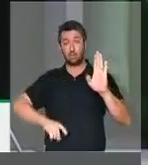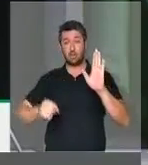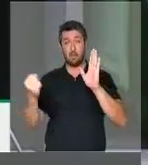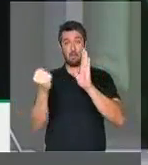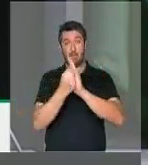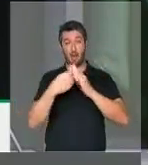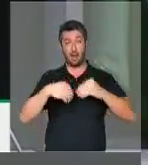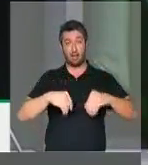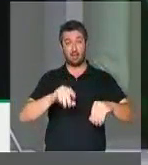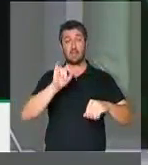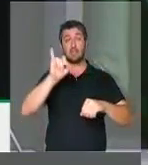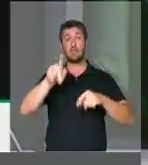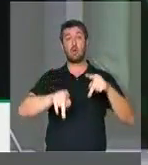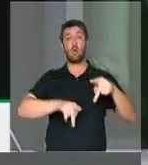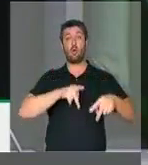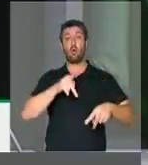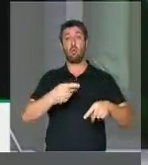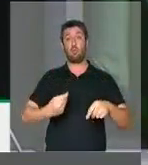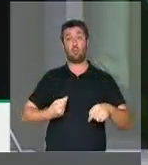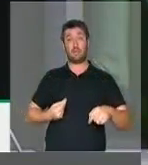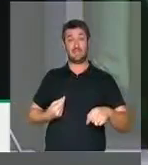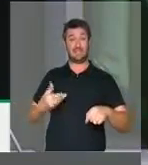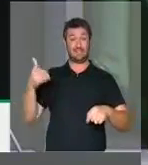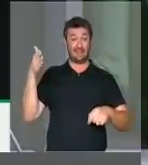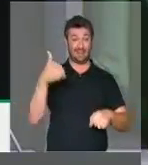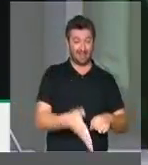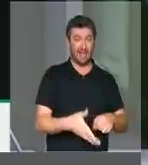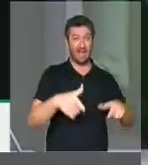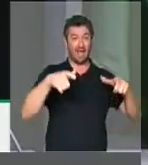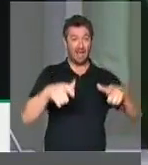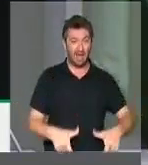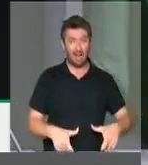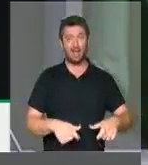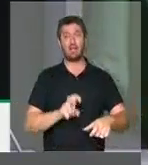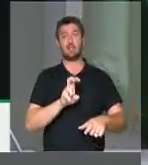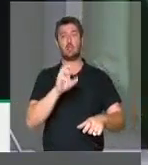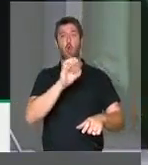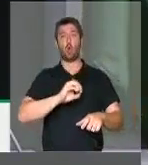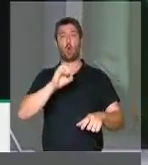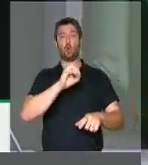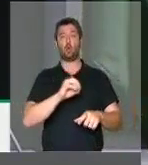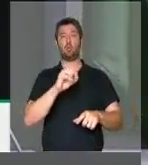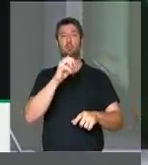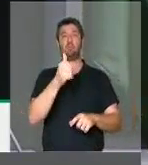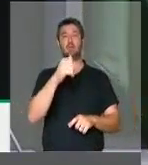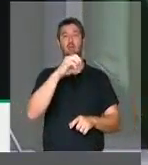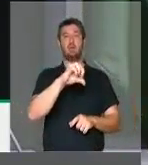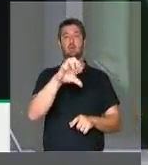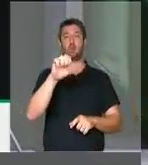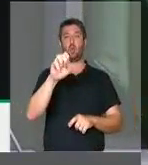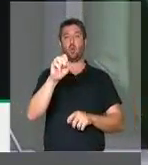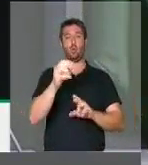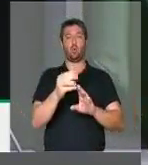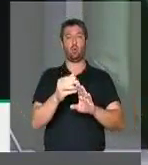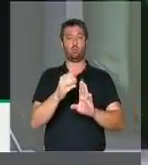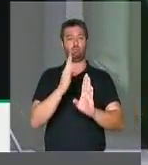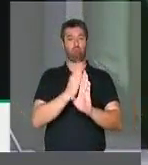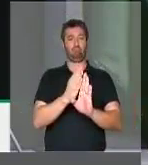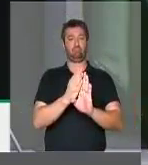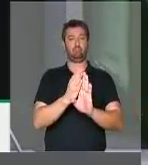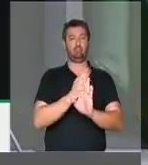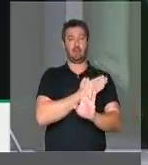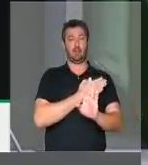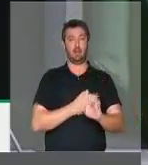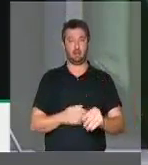demarcação os povos que estivessem nas terras em 5 de outubro de 1988. A